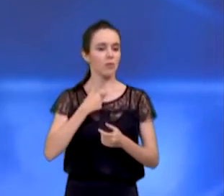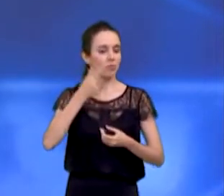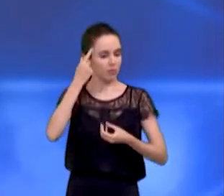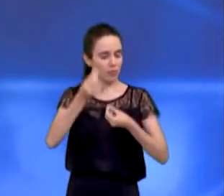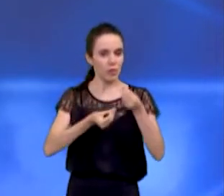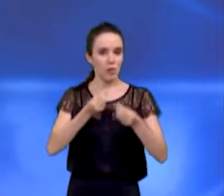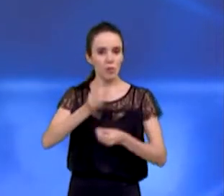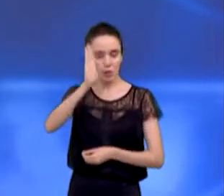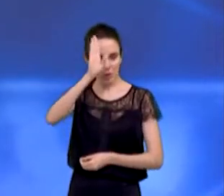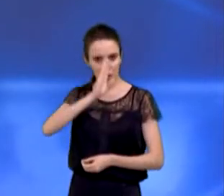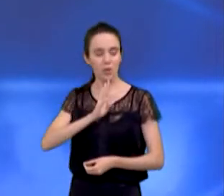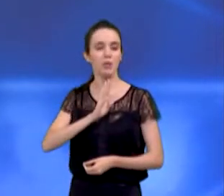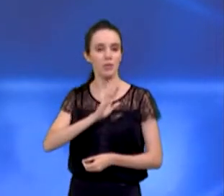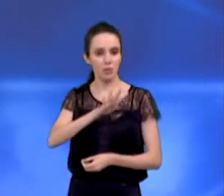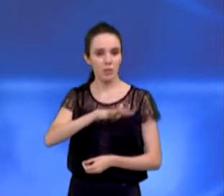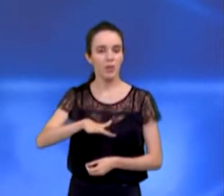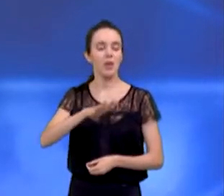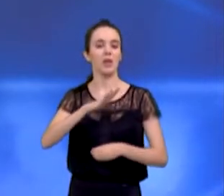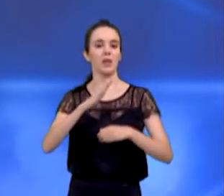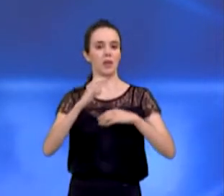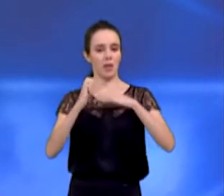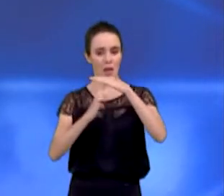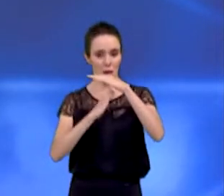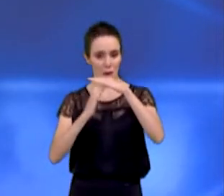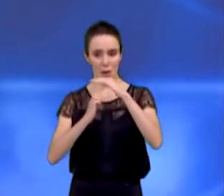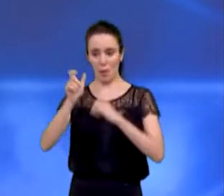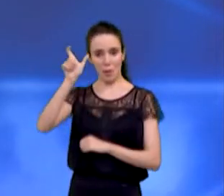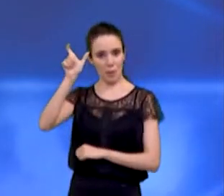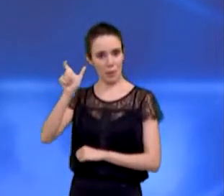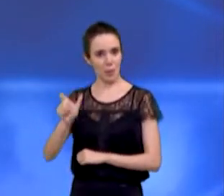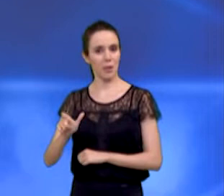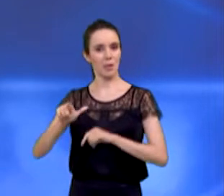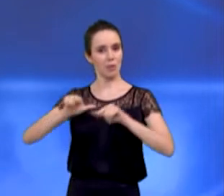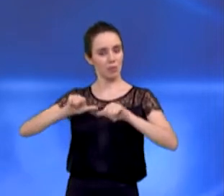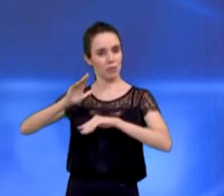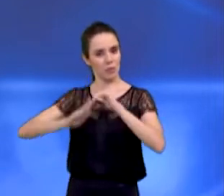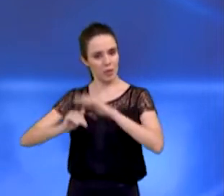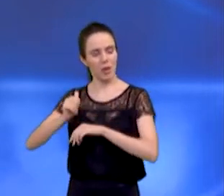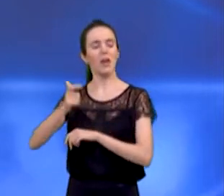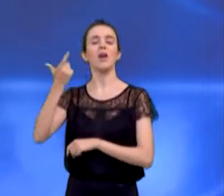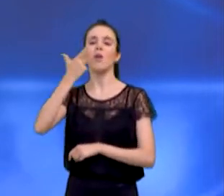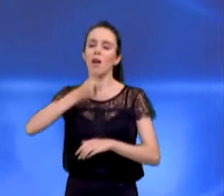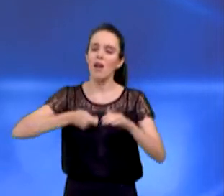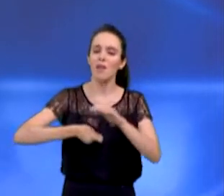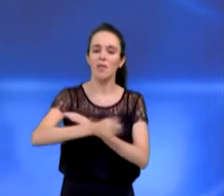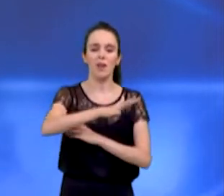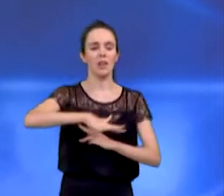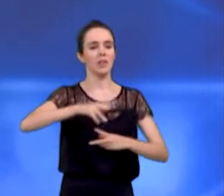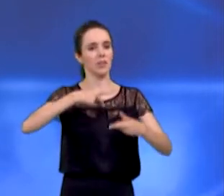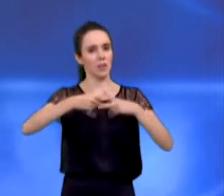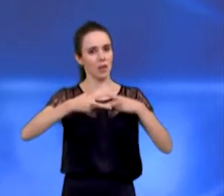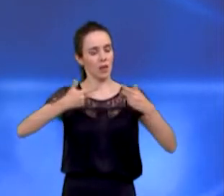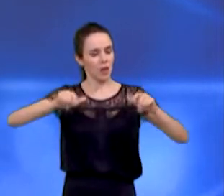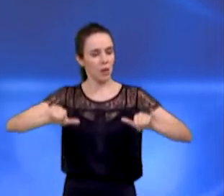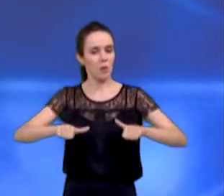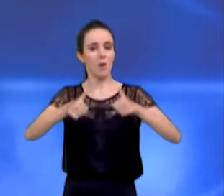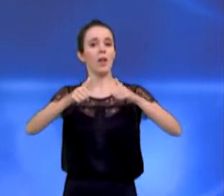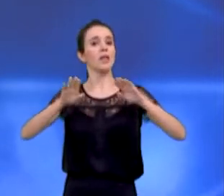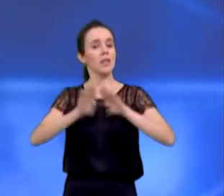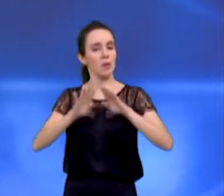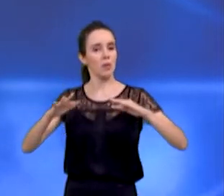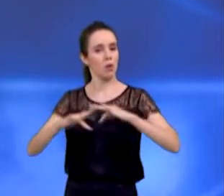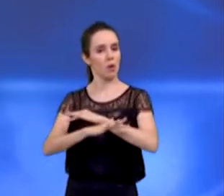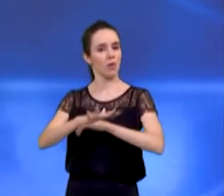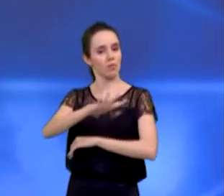dar condições para que os empresários, os empreendedores da cidade possam continuar investindo em nosso município, para que a gente possa melhorar a questão da mobilidade urbana